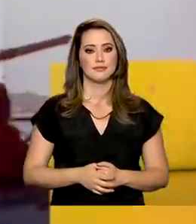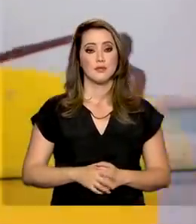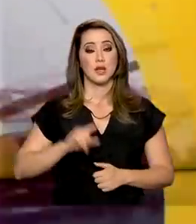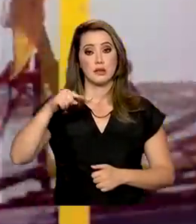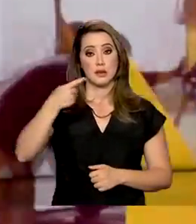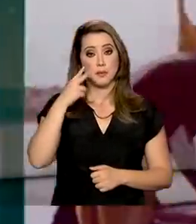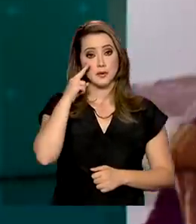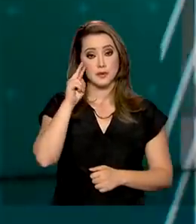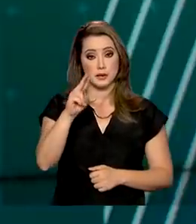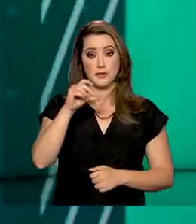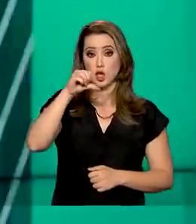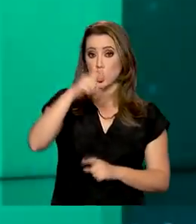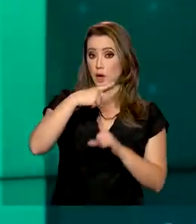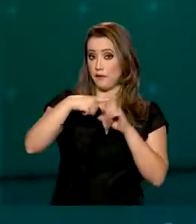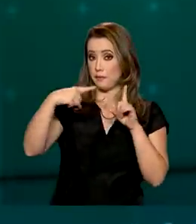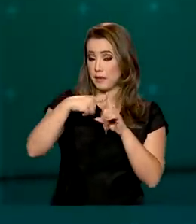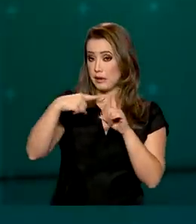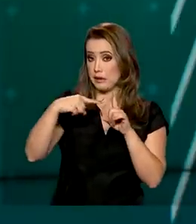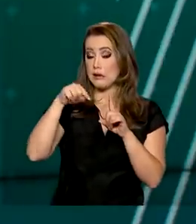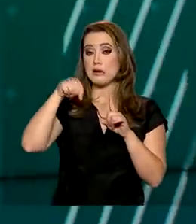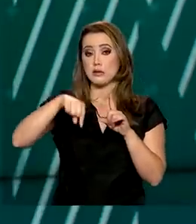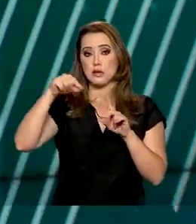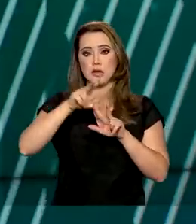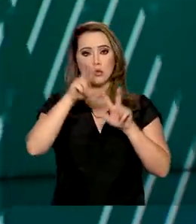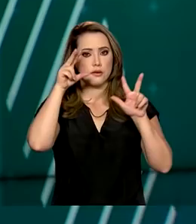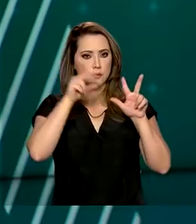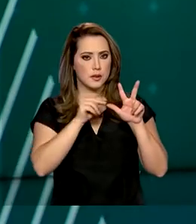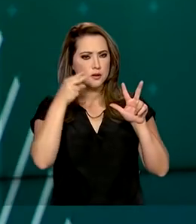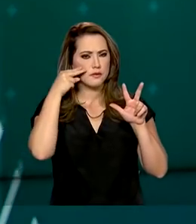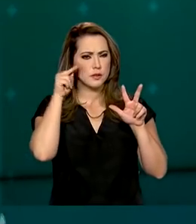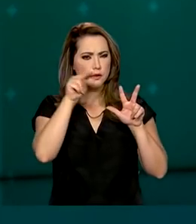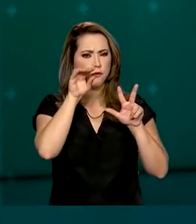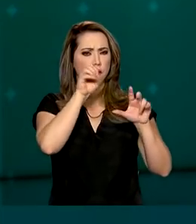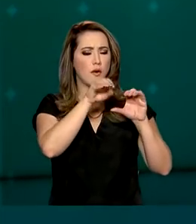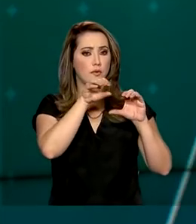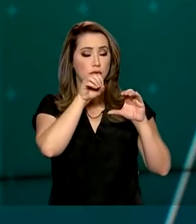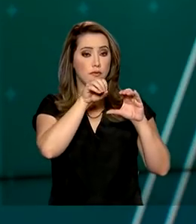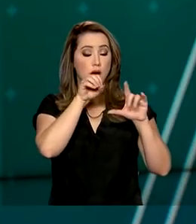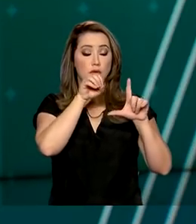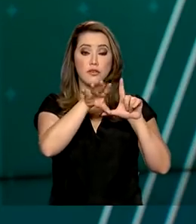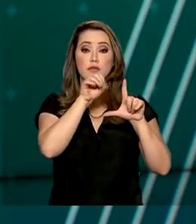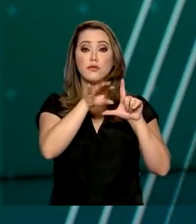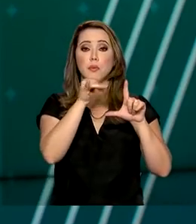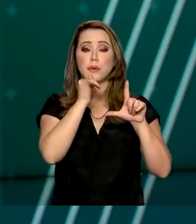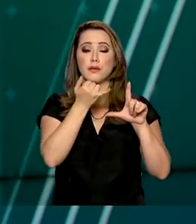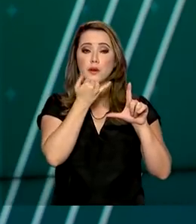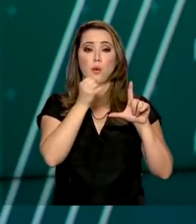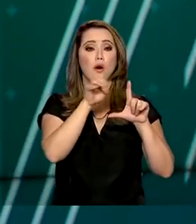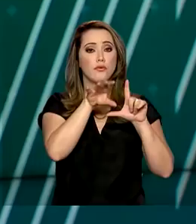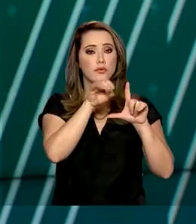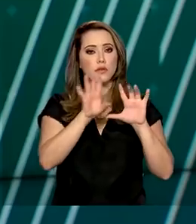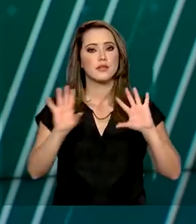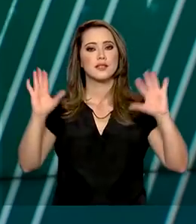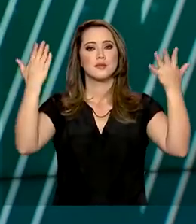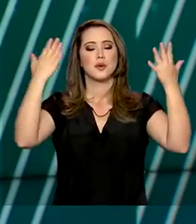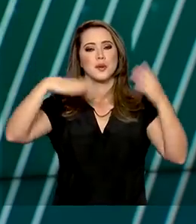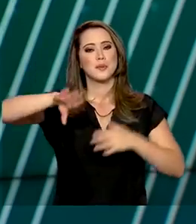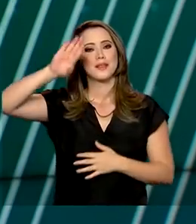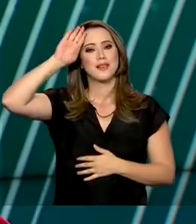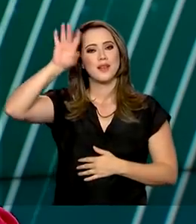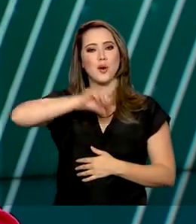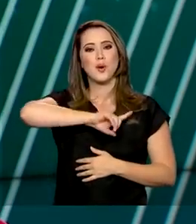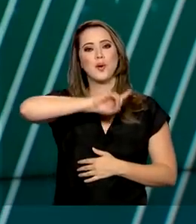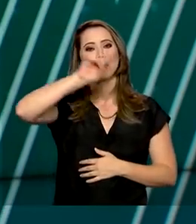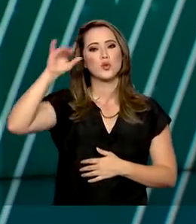E daqui a pouco, a partir das 9h30 da manhã, a TV Brasil transmite ao vivo para você a cerimônia militar em homenagem ao Dia da Aviação de